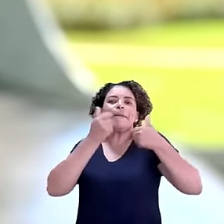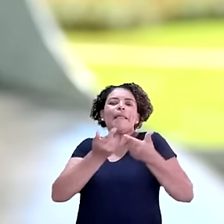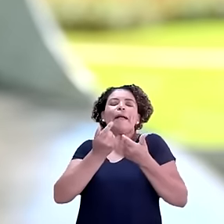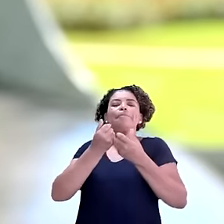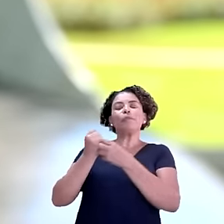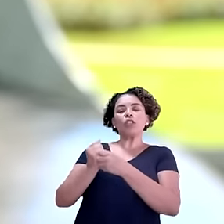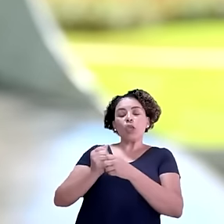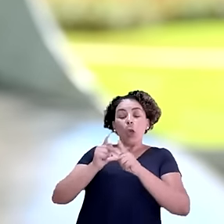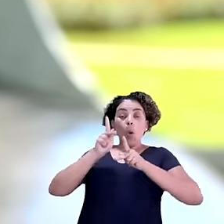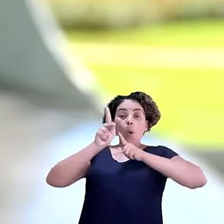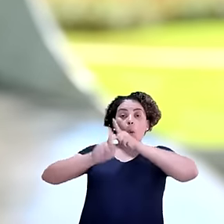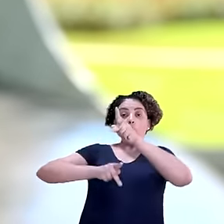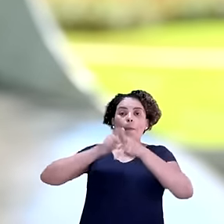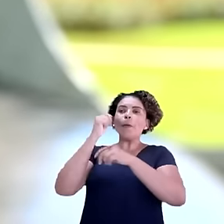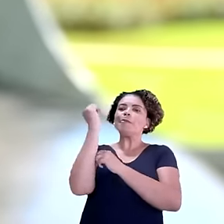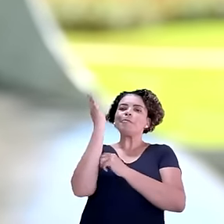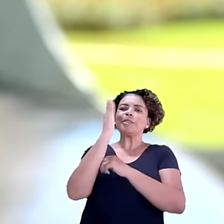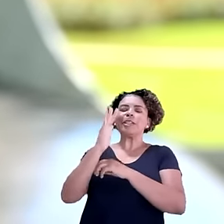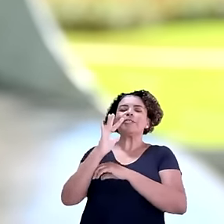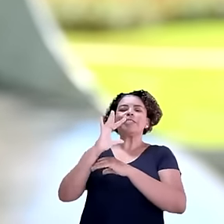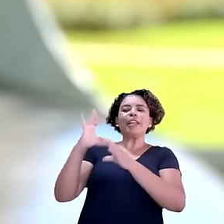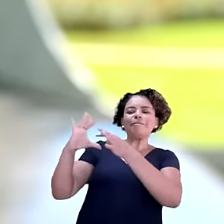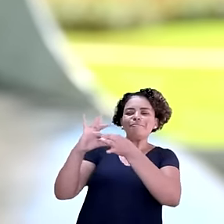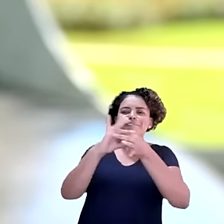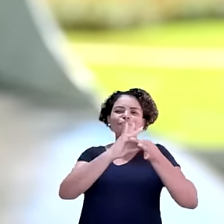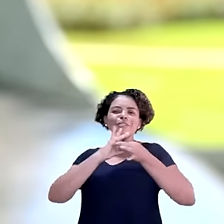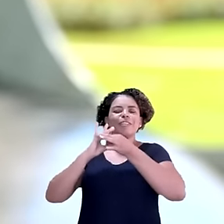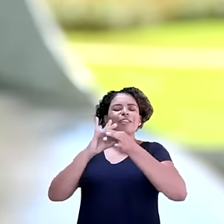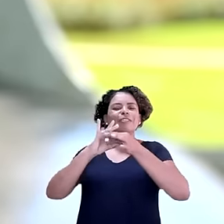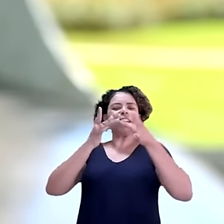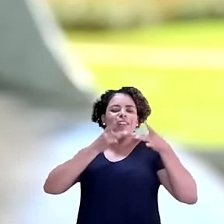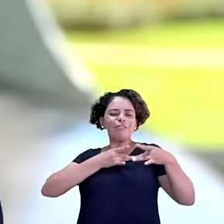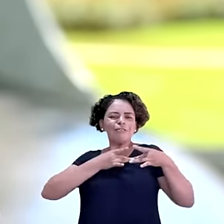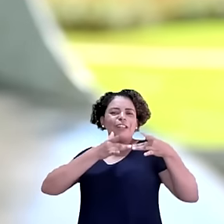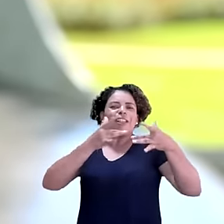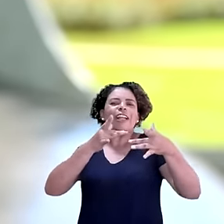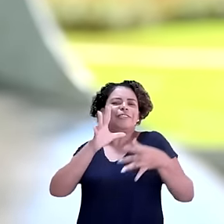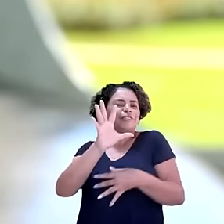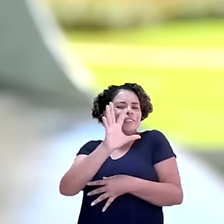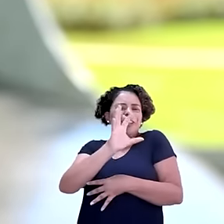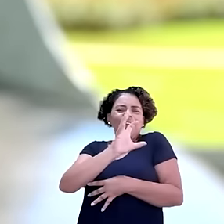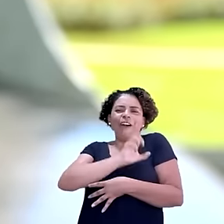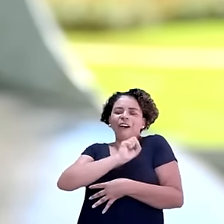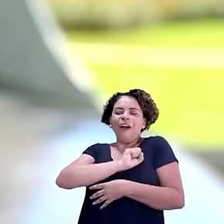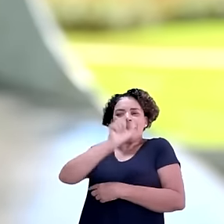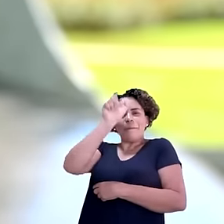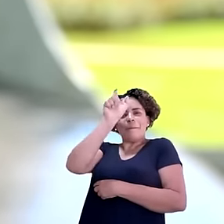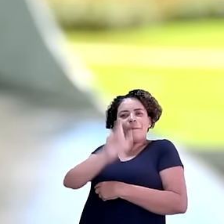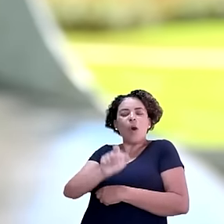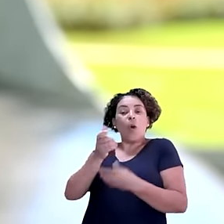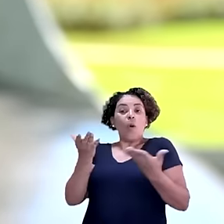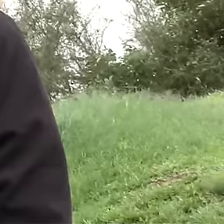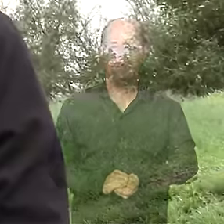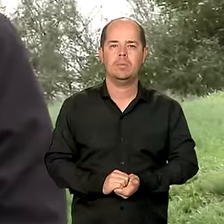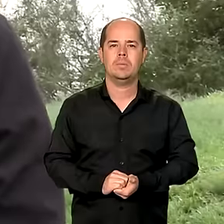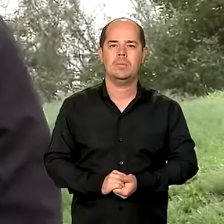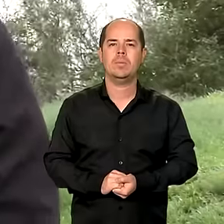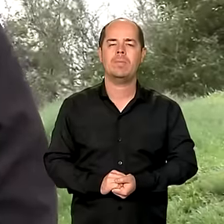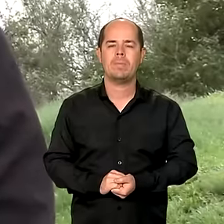com aquilo que o povo brasileiro tem de melhor, o espírito de união, a solidariedade e o amor ao próximo.